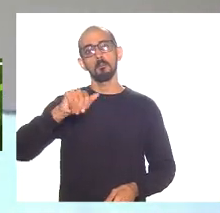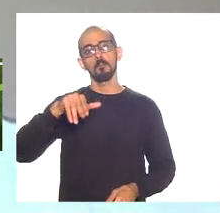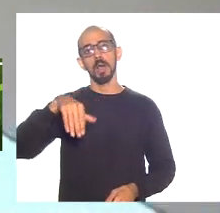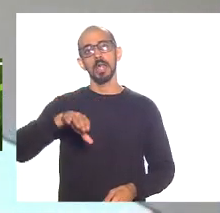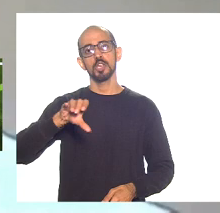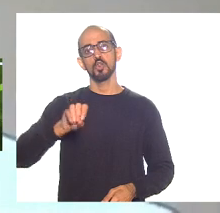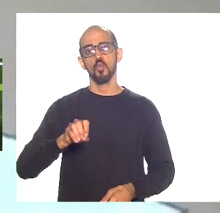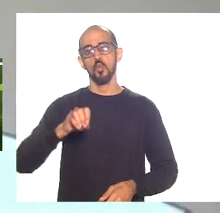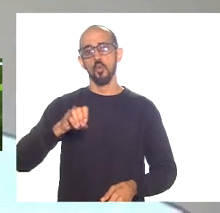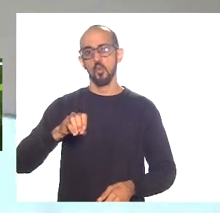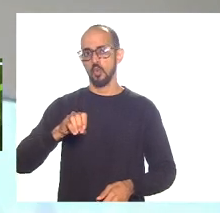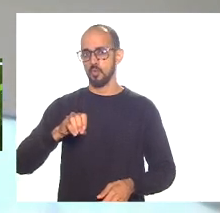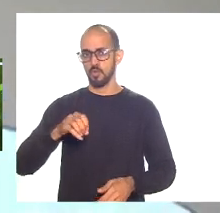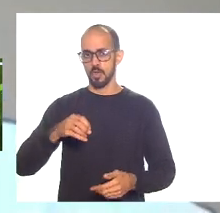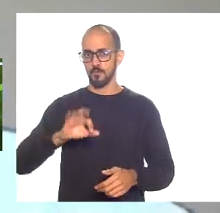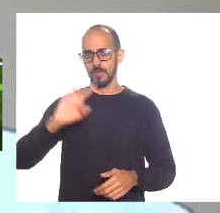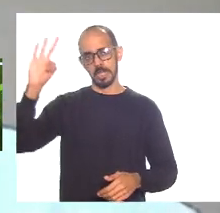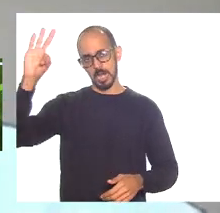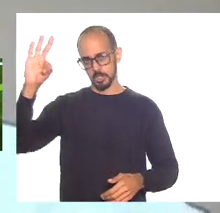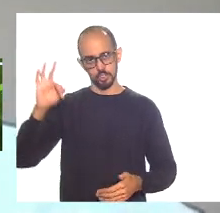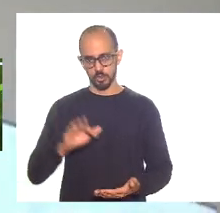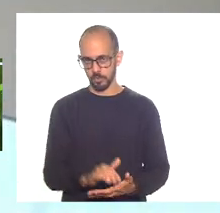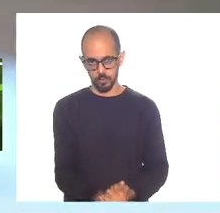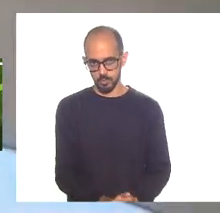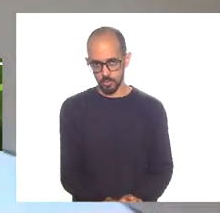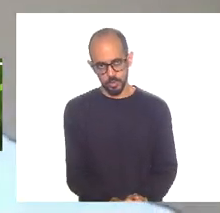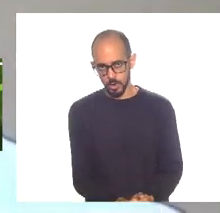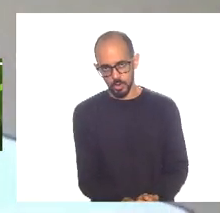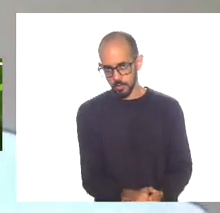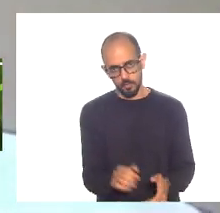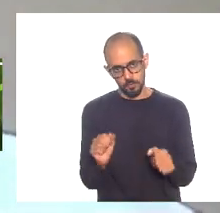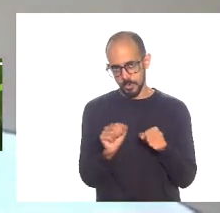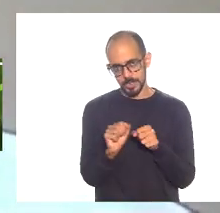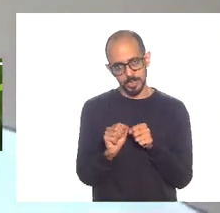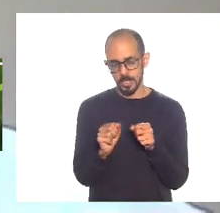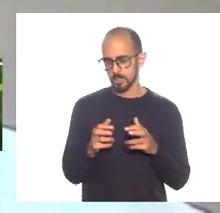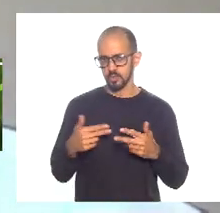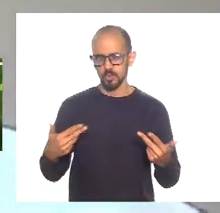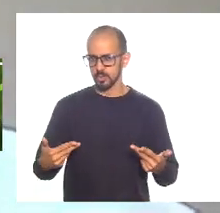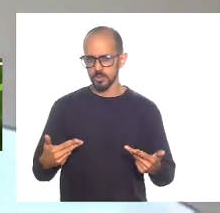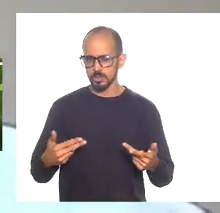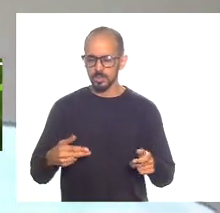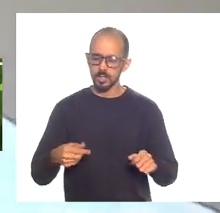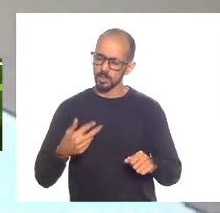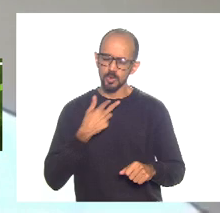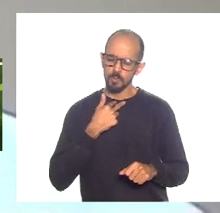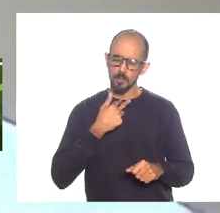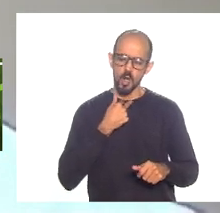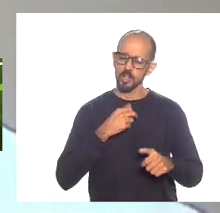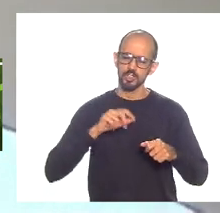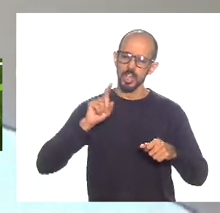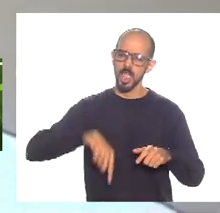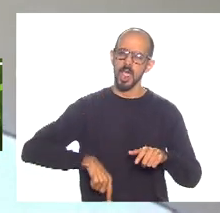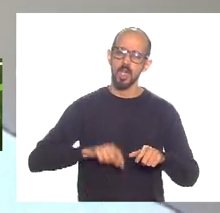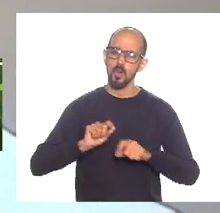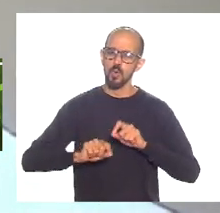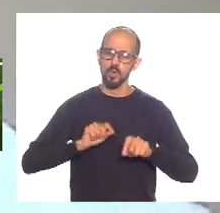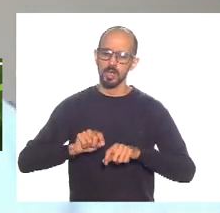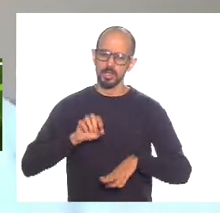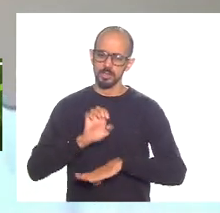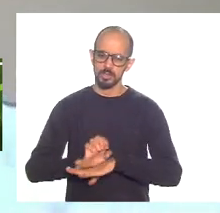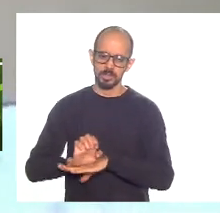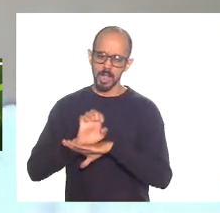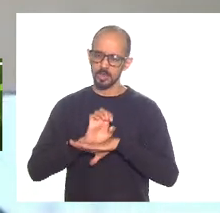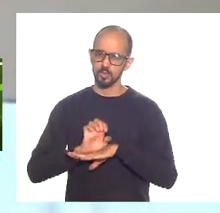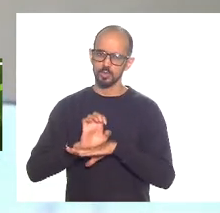desproporcional o que pode a União e o que não podem os entes subnacionais estados e municípios